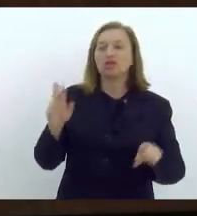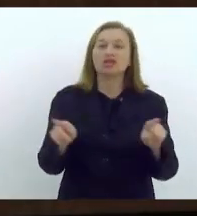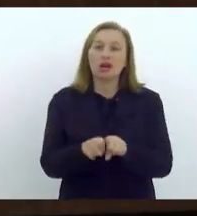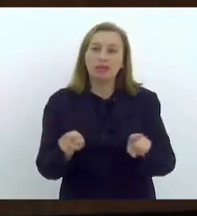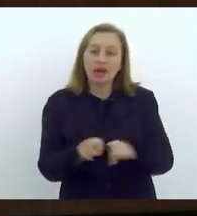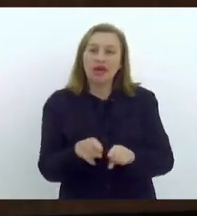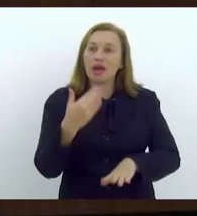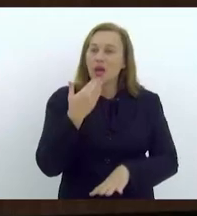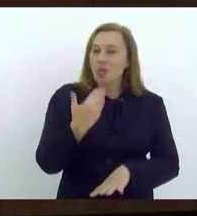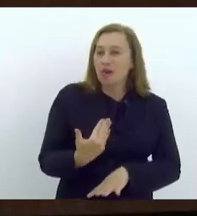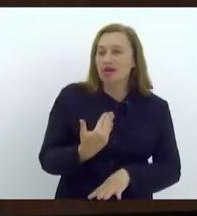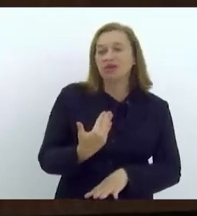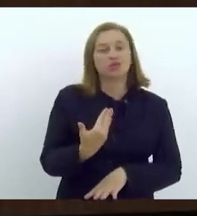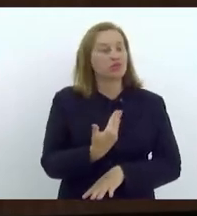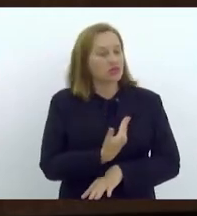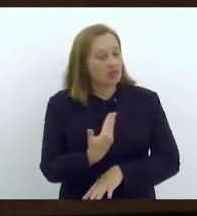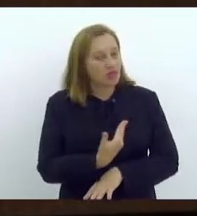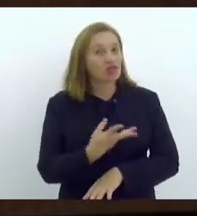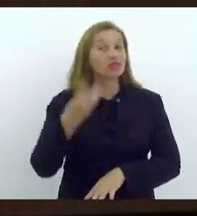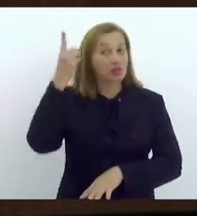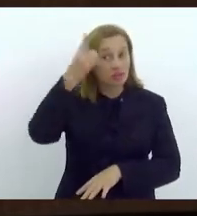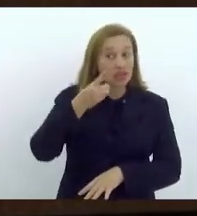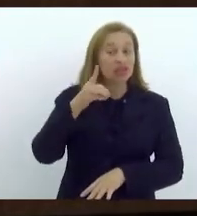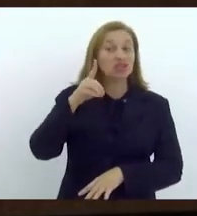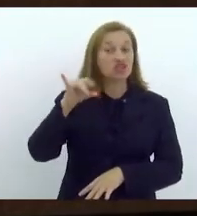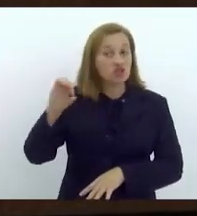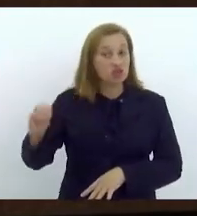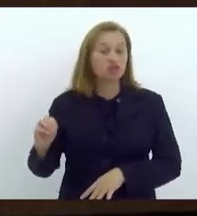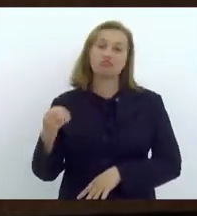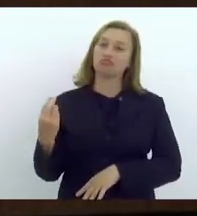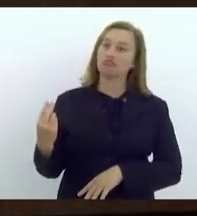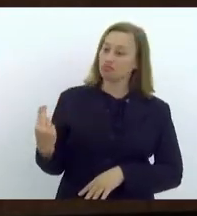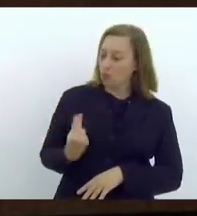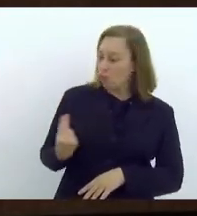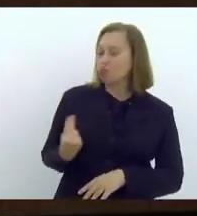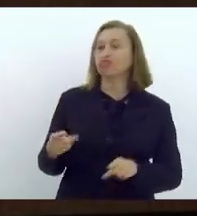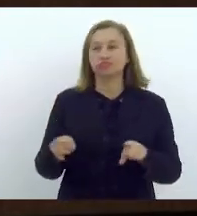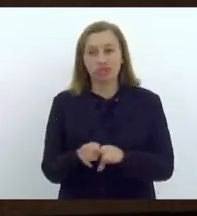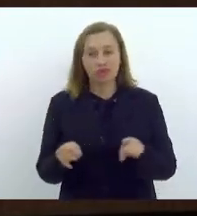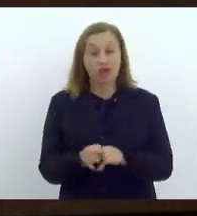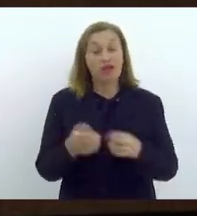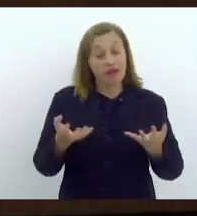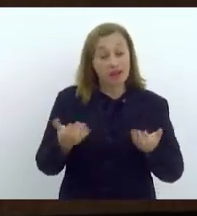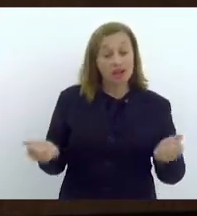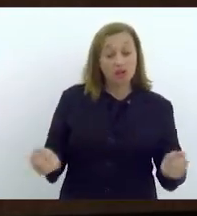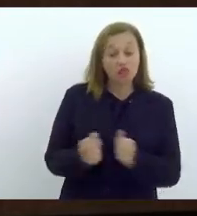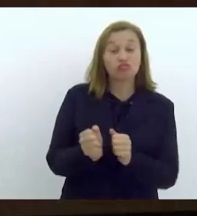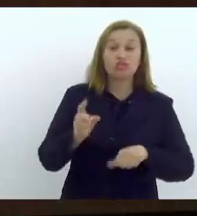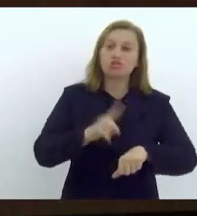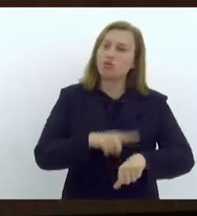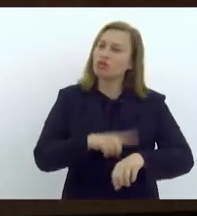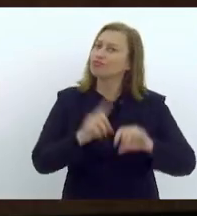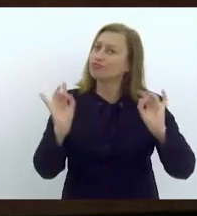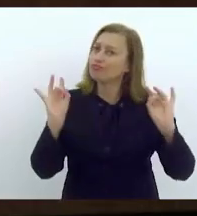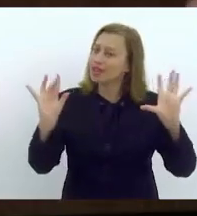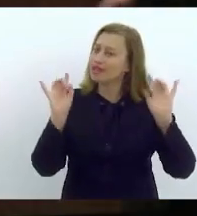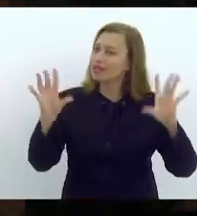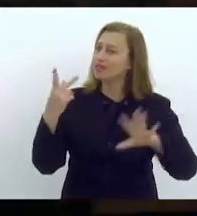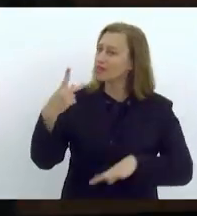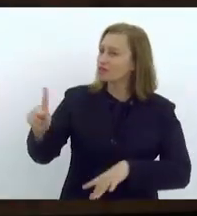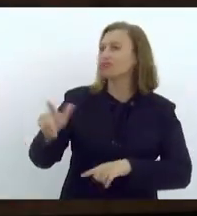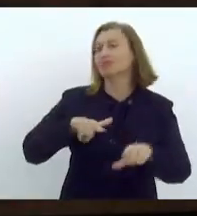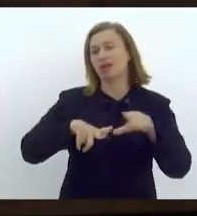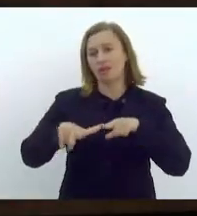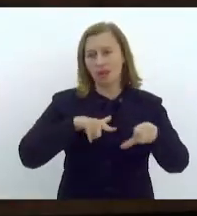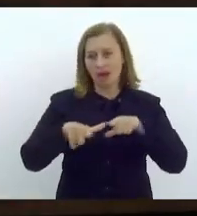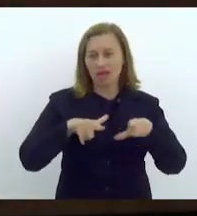peço ao nosso querido deputado Dionísio Lins com autoria. Quero participar desse momento maravilhoso da sua carreira